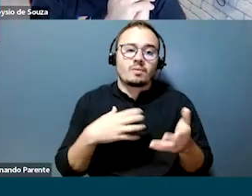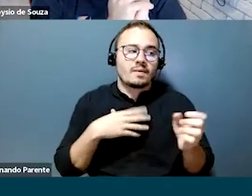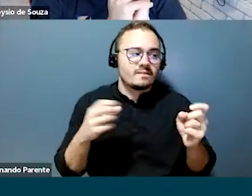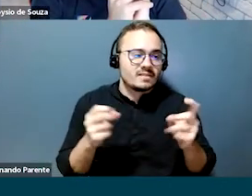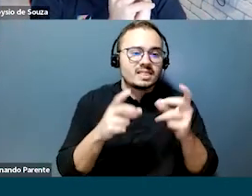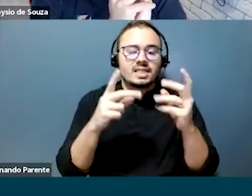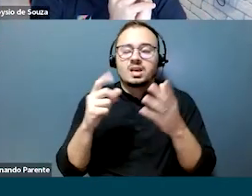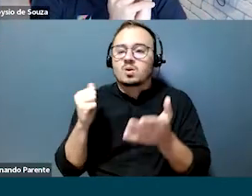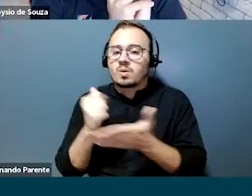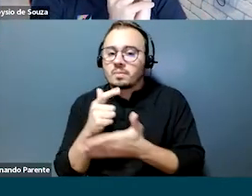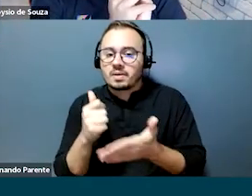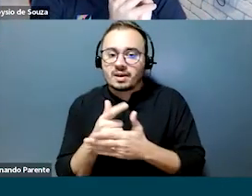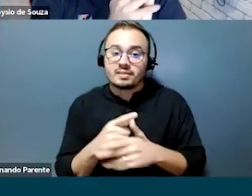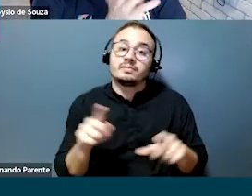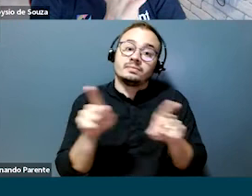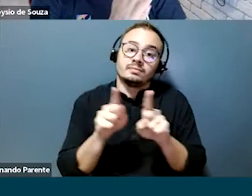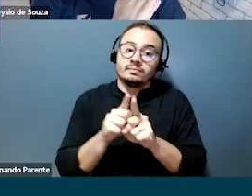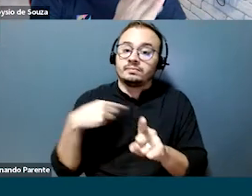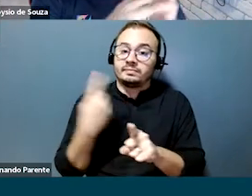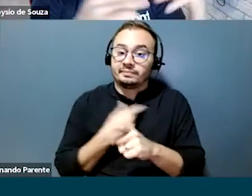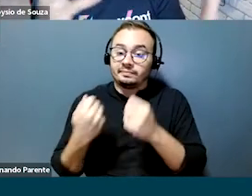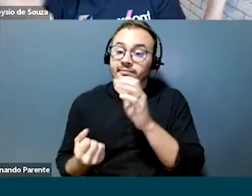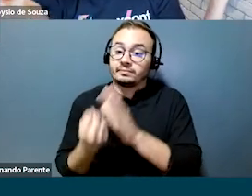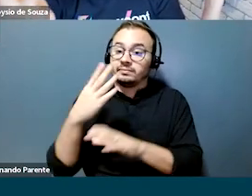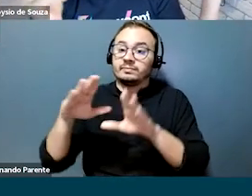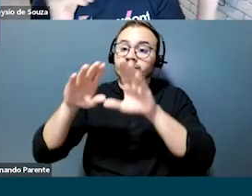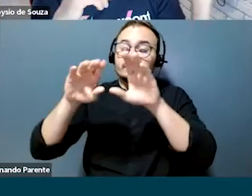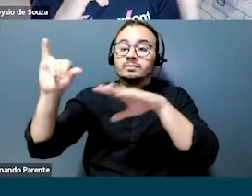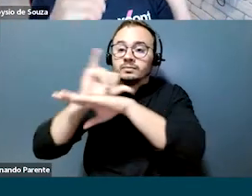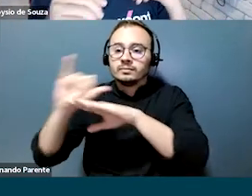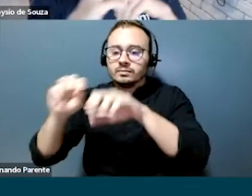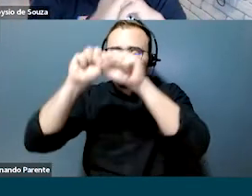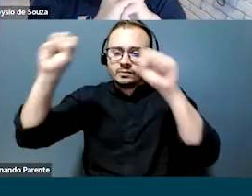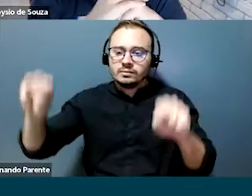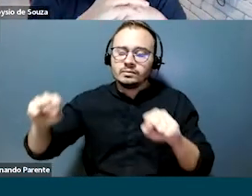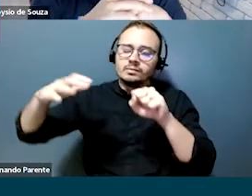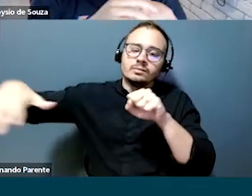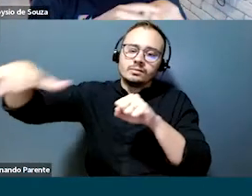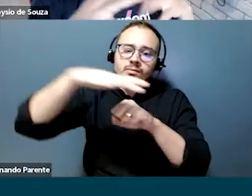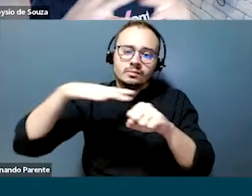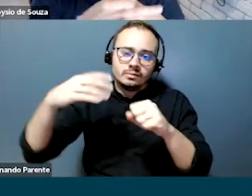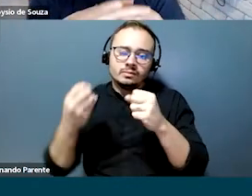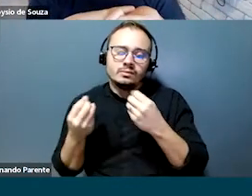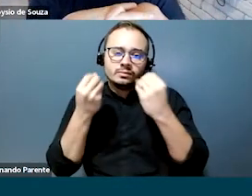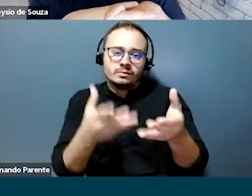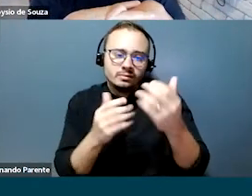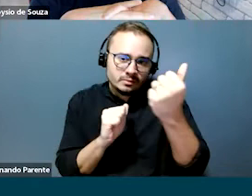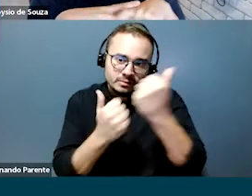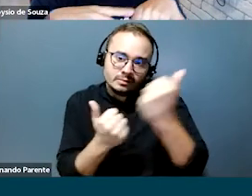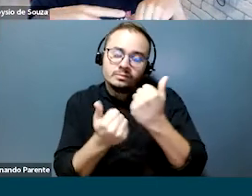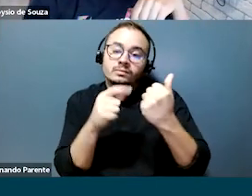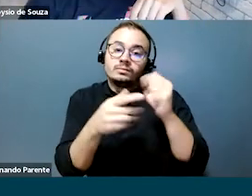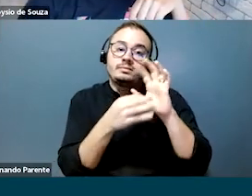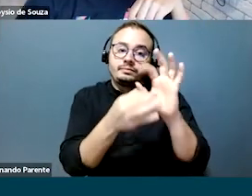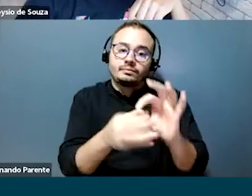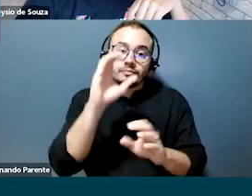de comprar. E, por outro lado, a gente teve que criar um ecossistema de serviços para acolher esse novo contexto